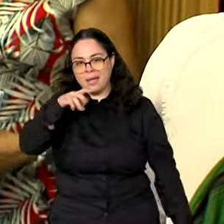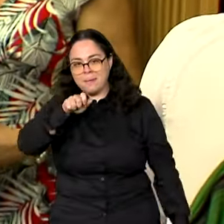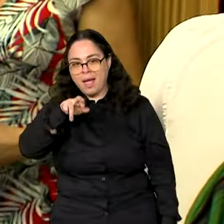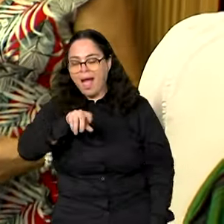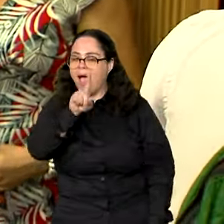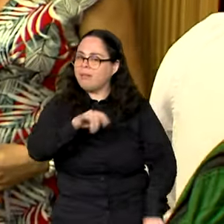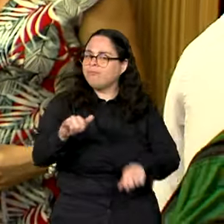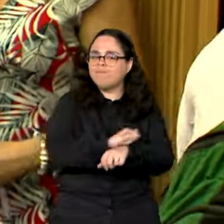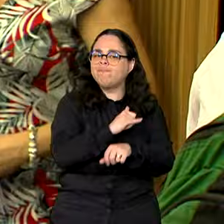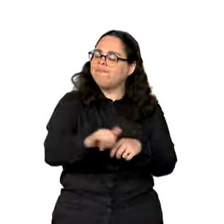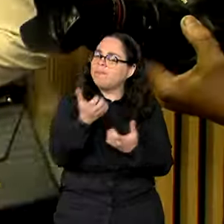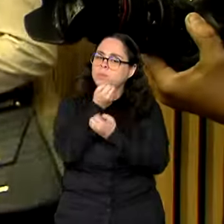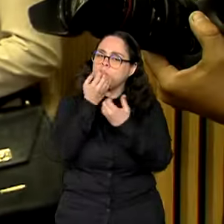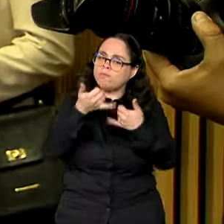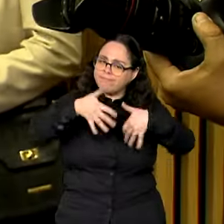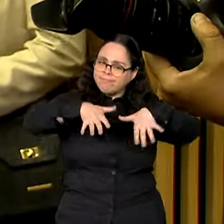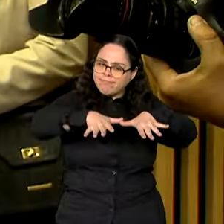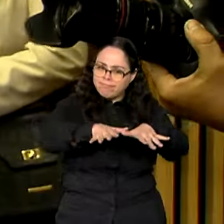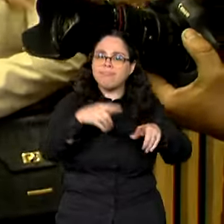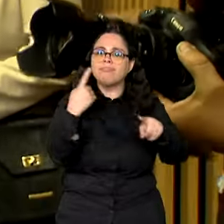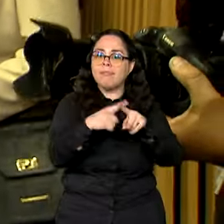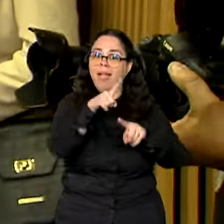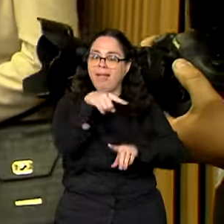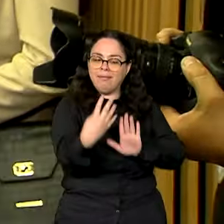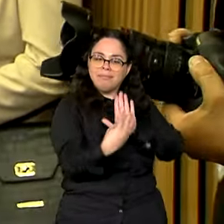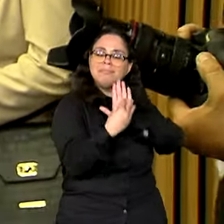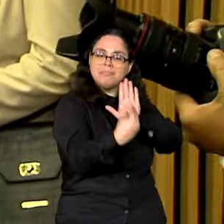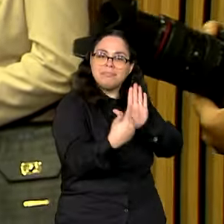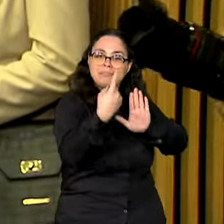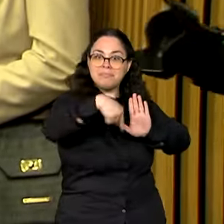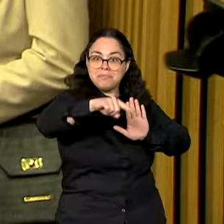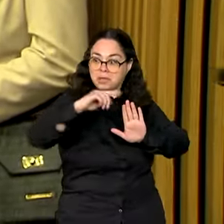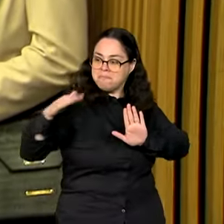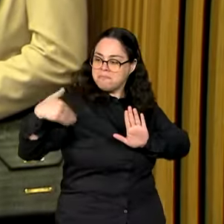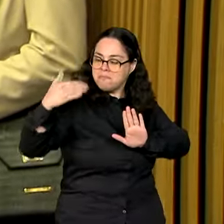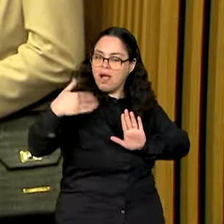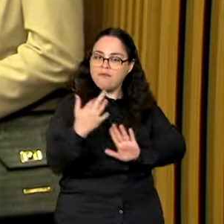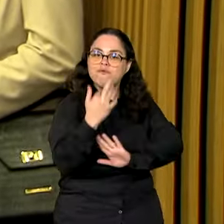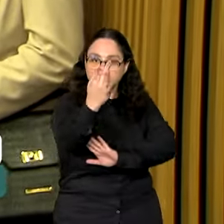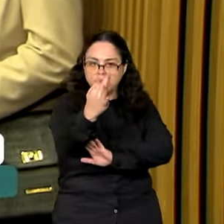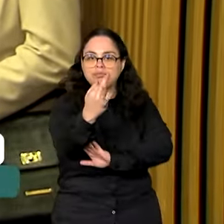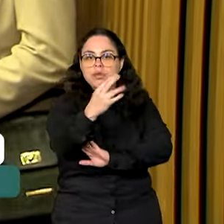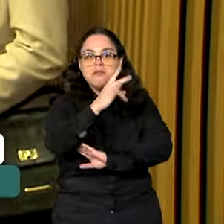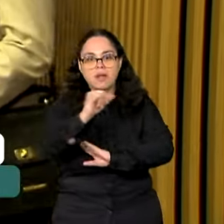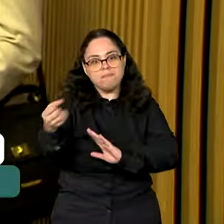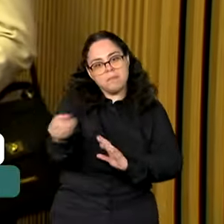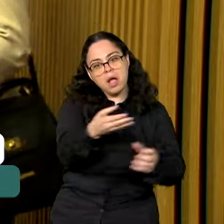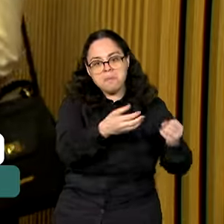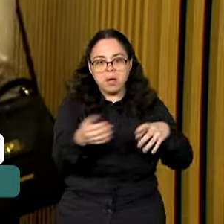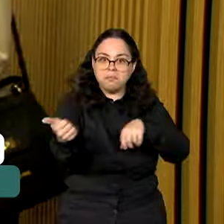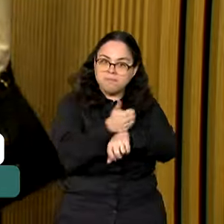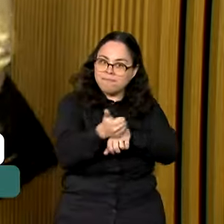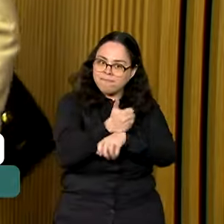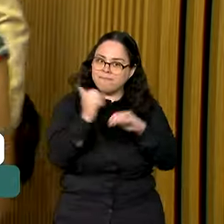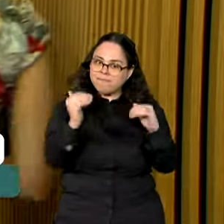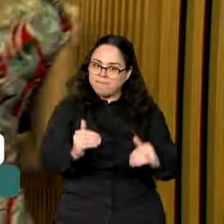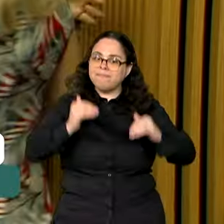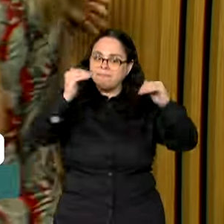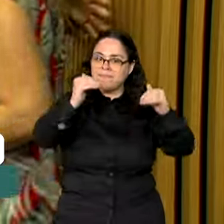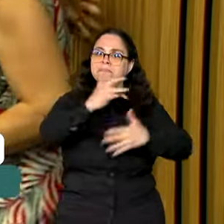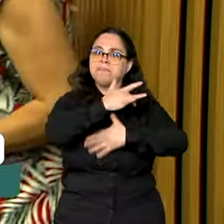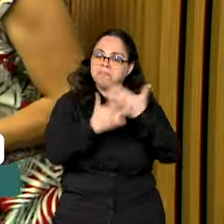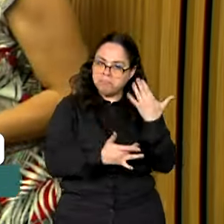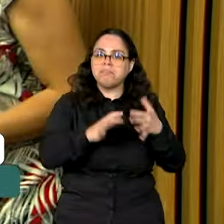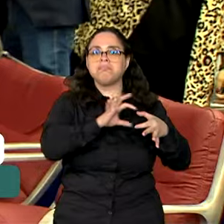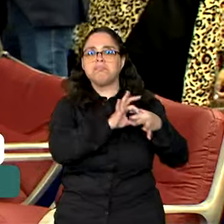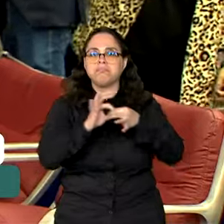bacana de inclusão. Eu quero ser um exemplo para as próximas gerações em que surgem novos atletas no parapismo e